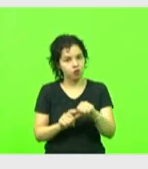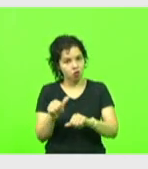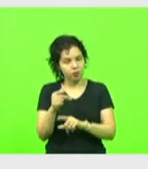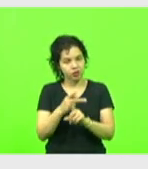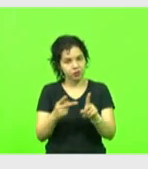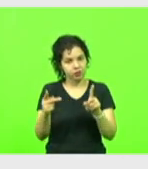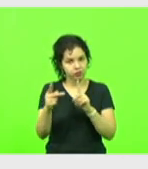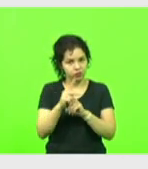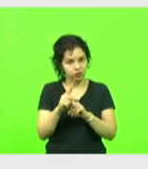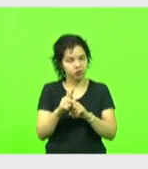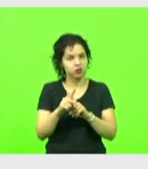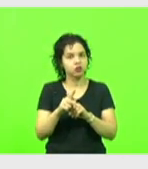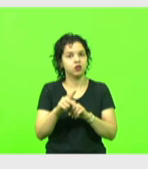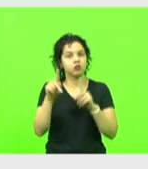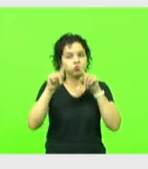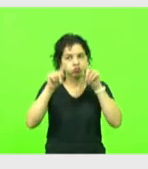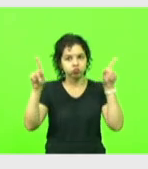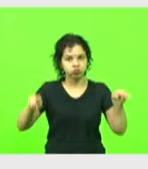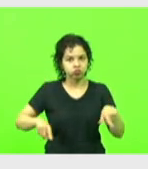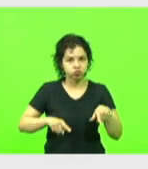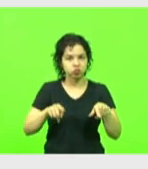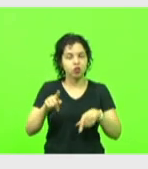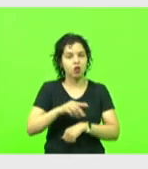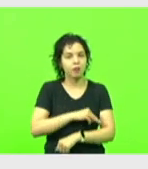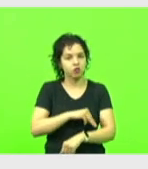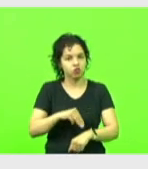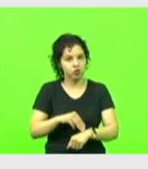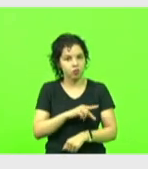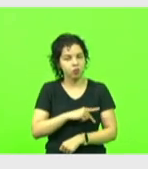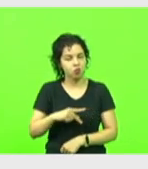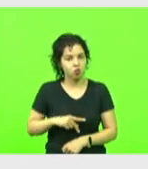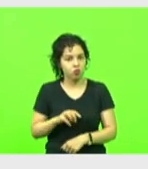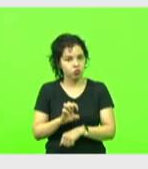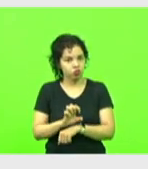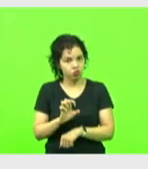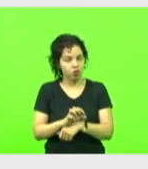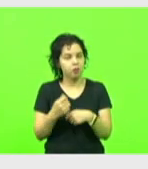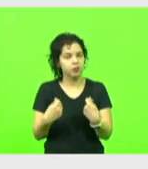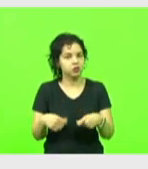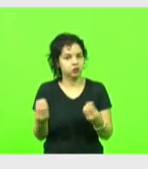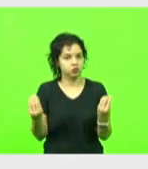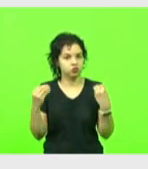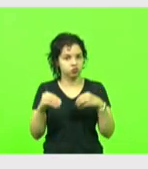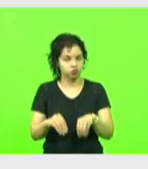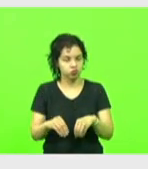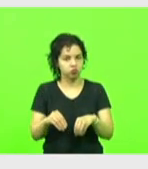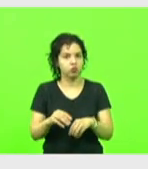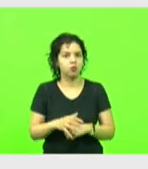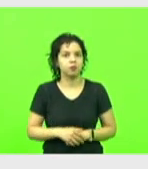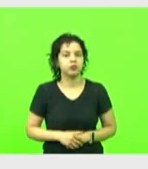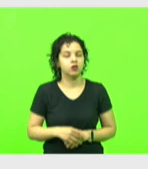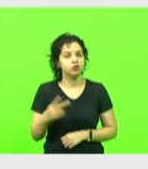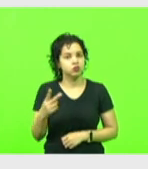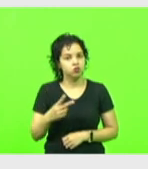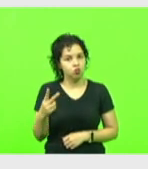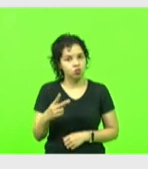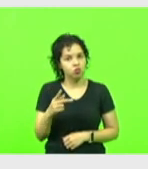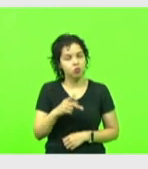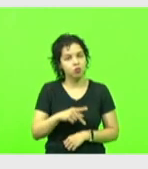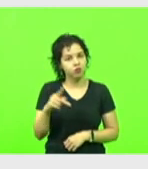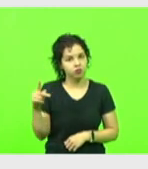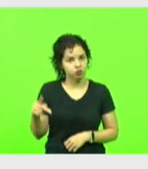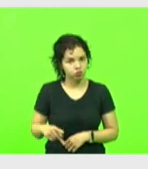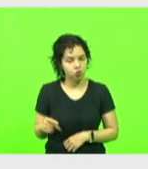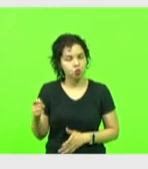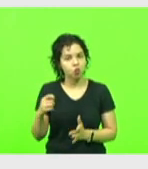que no quadro de pessoal do Magistério Público Estadual, se inclua os cargos de segundo professor, concurso